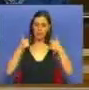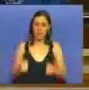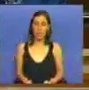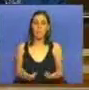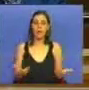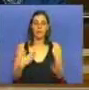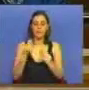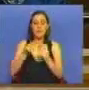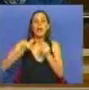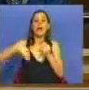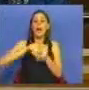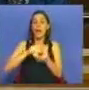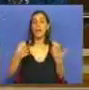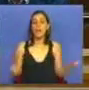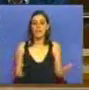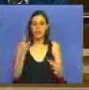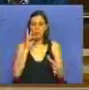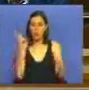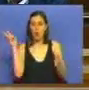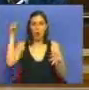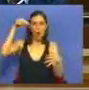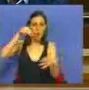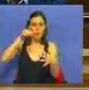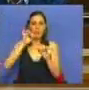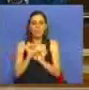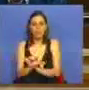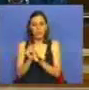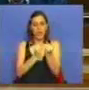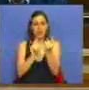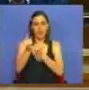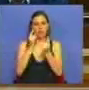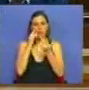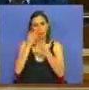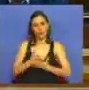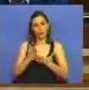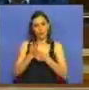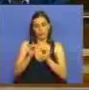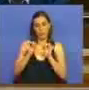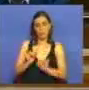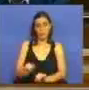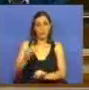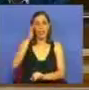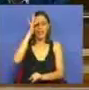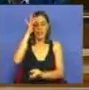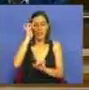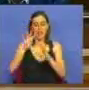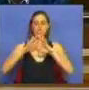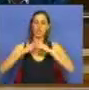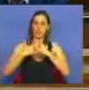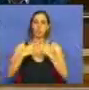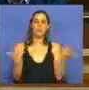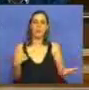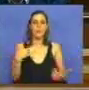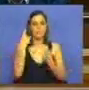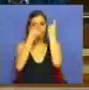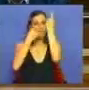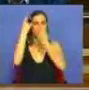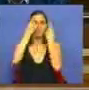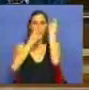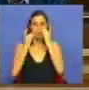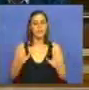aos quais acrescentamos o Observatório de Transportes, que é pelo menos a ideia da estrutura, pensamos que deve